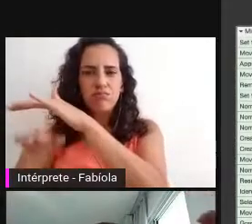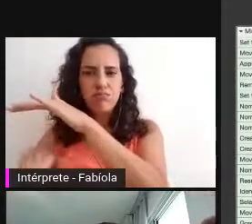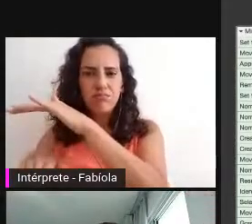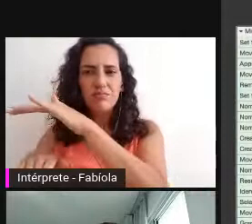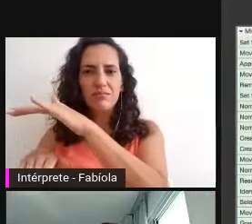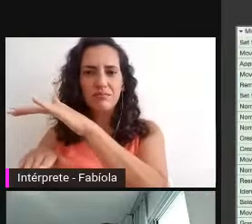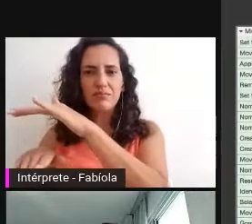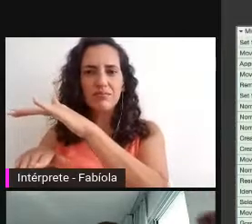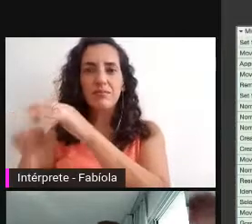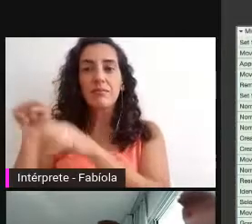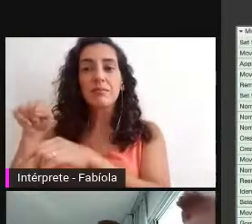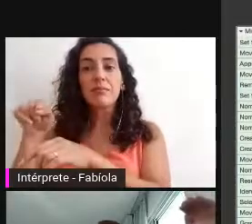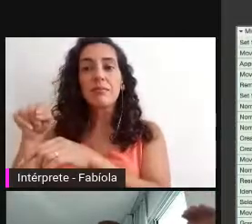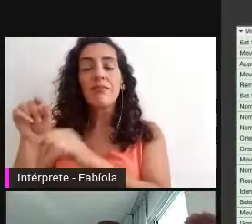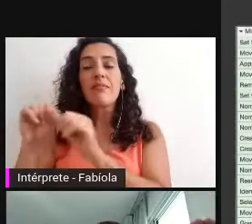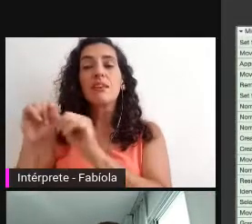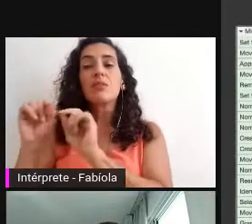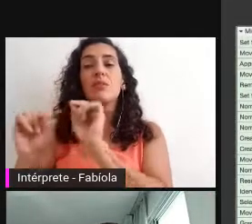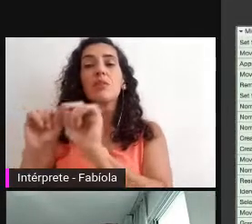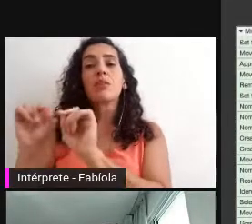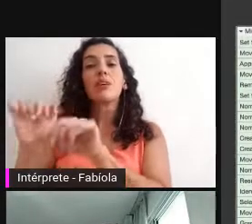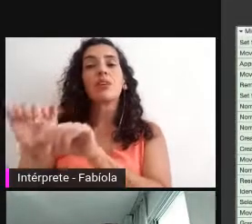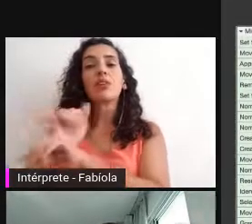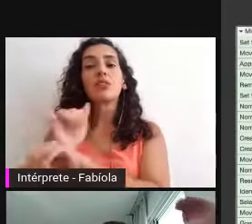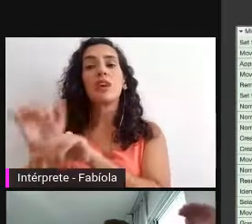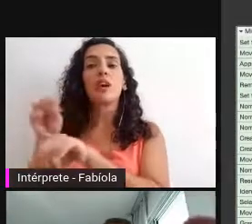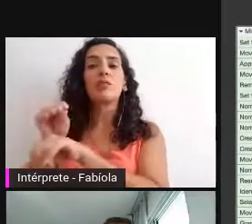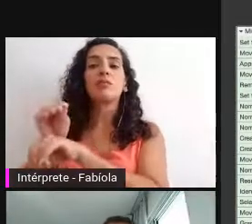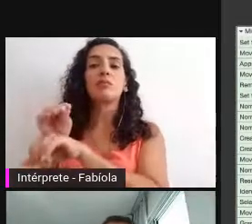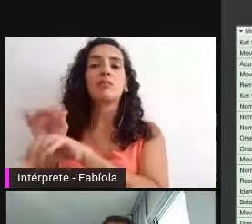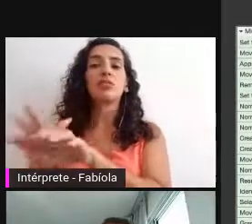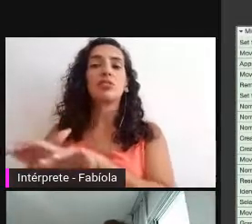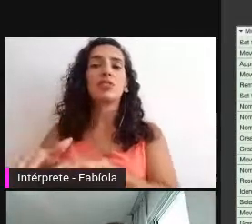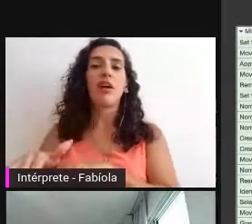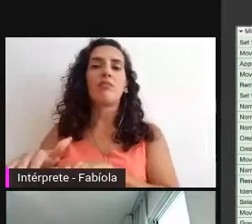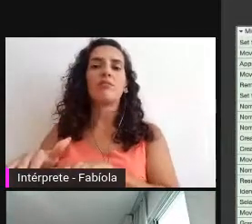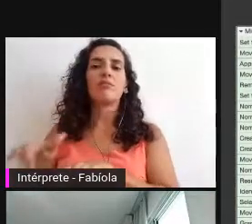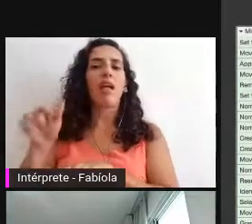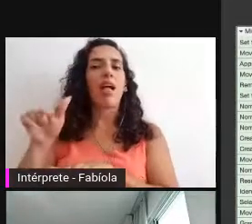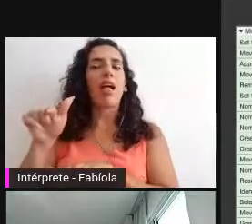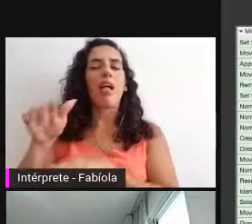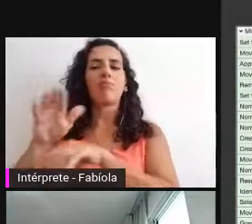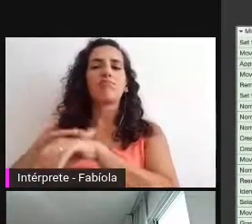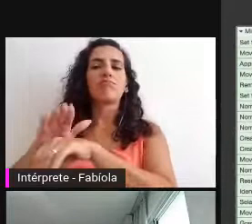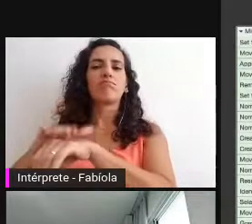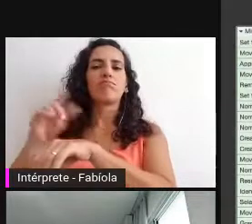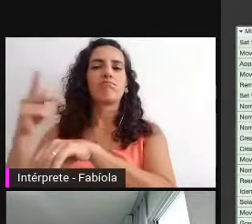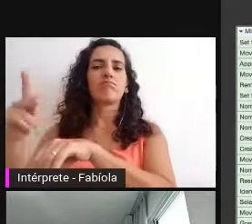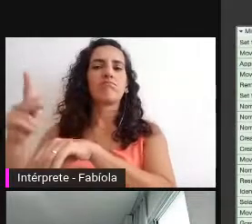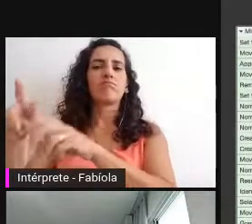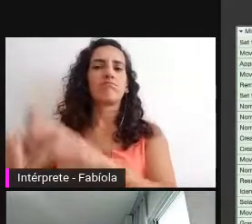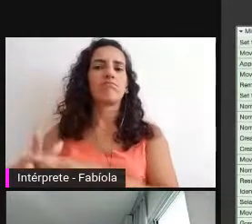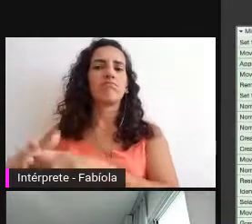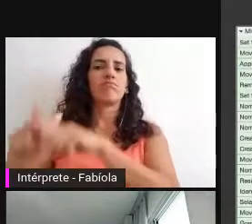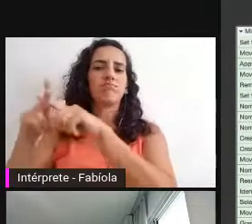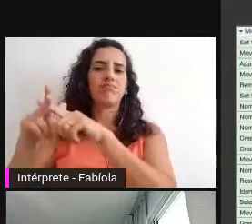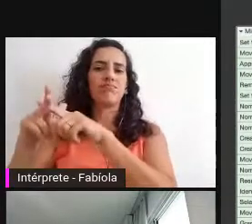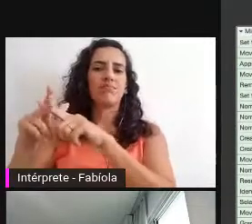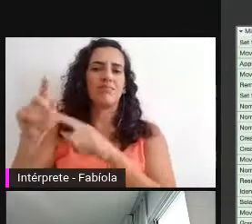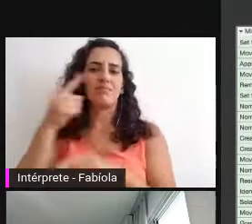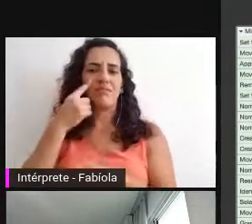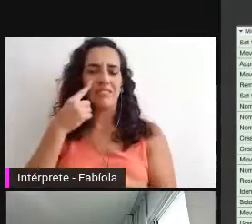fazendo estas estratégias de preservação digital, aplicando as estratégias. Então, veja que tem uma ali,